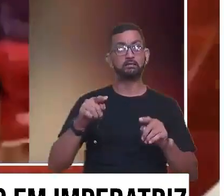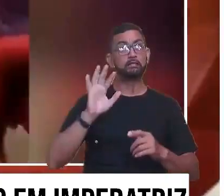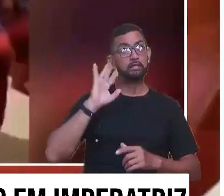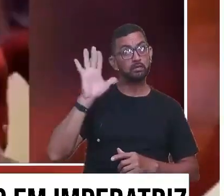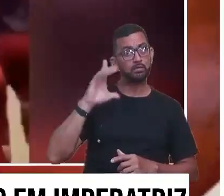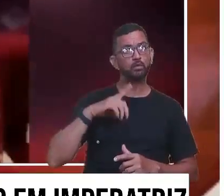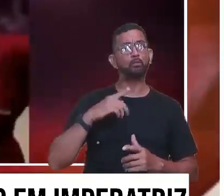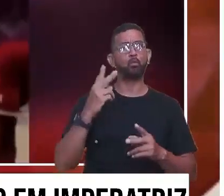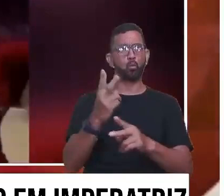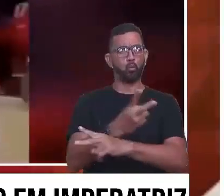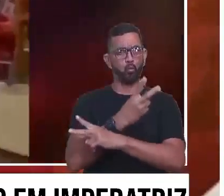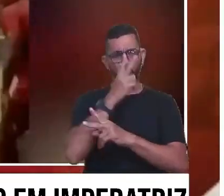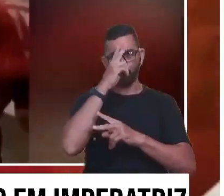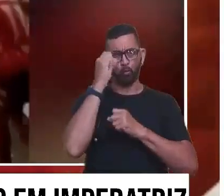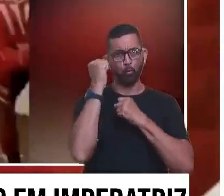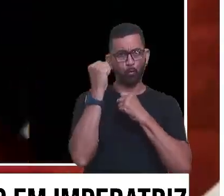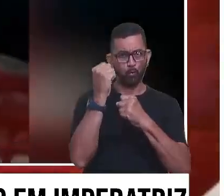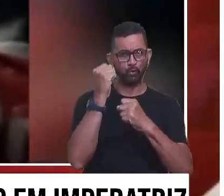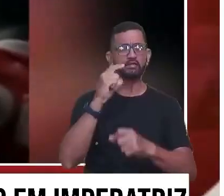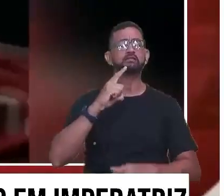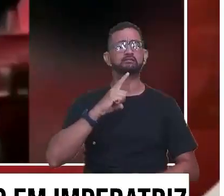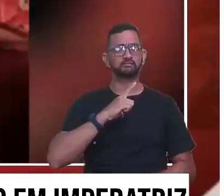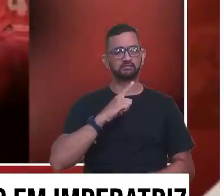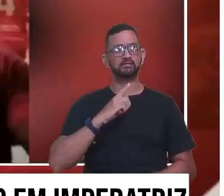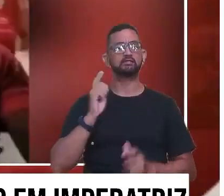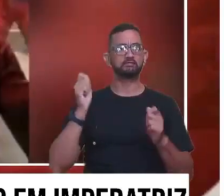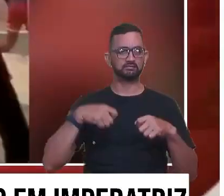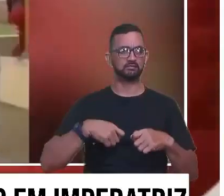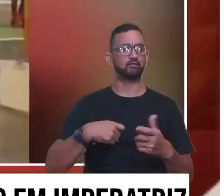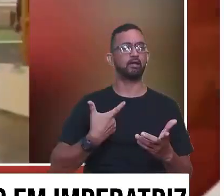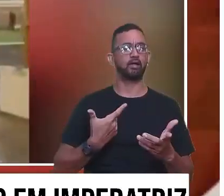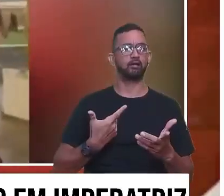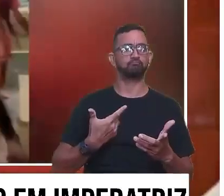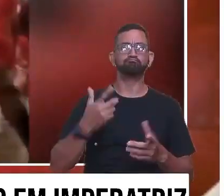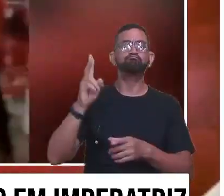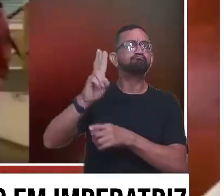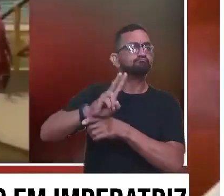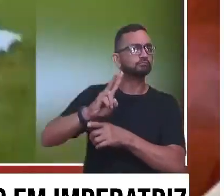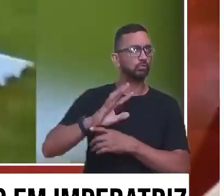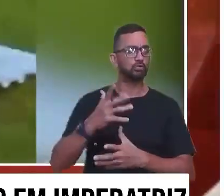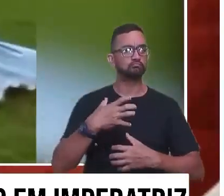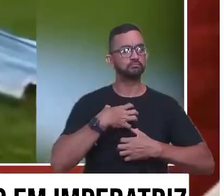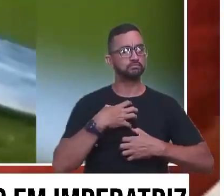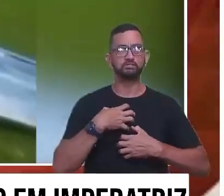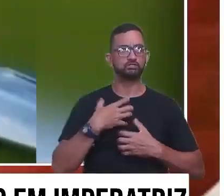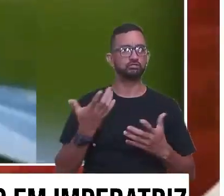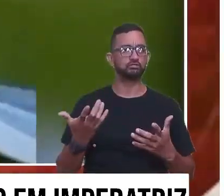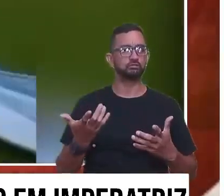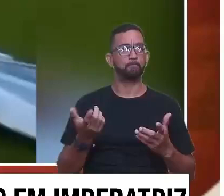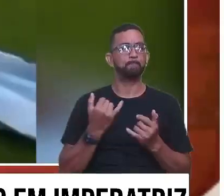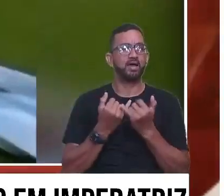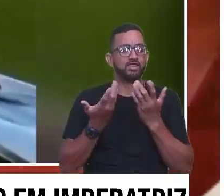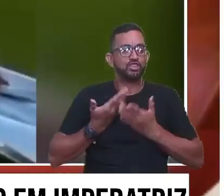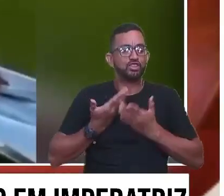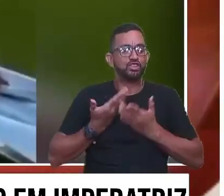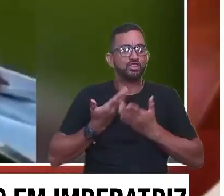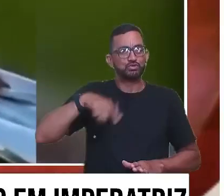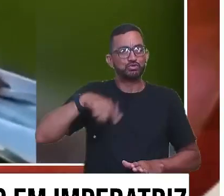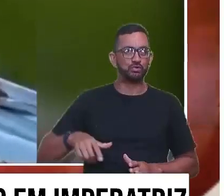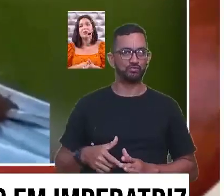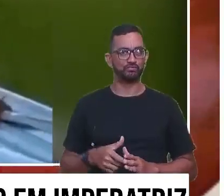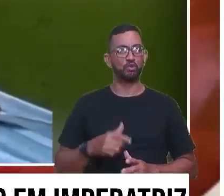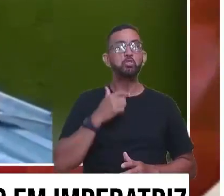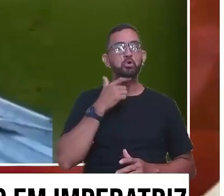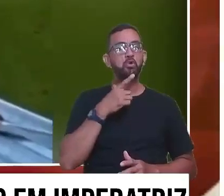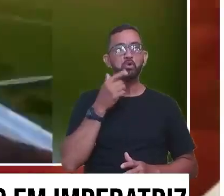cidade, mas imaginávamos pela intensidade com o que aconteceu. E aí, com certeza, foi um livramento para todo mundo. Eu estou sentindo, assim, como se eu tivesse nascido de